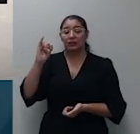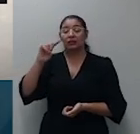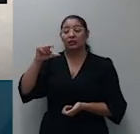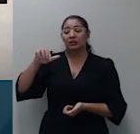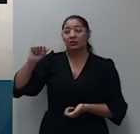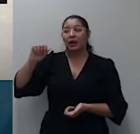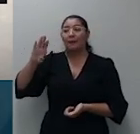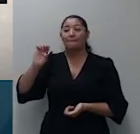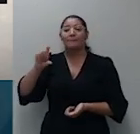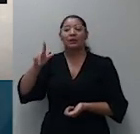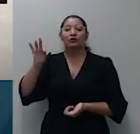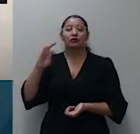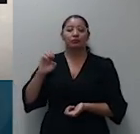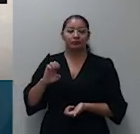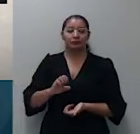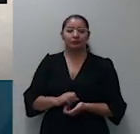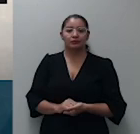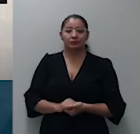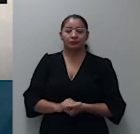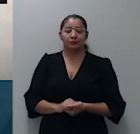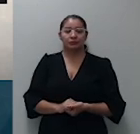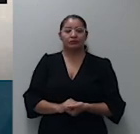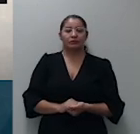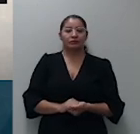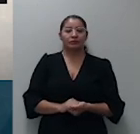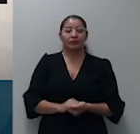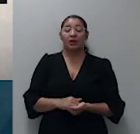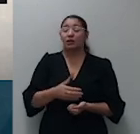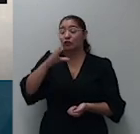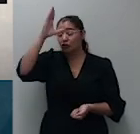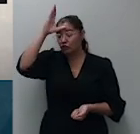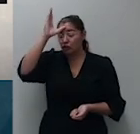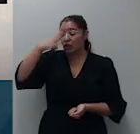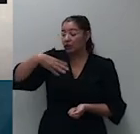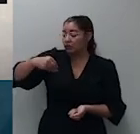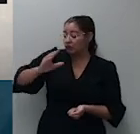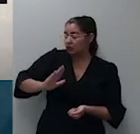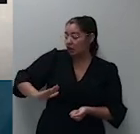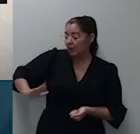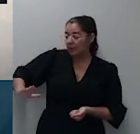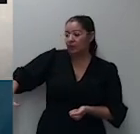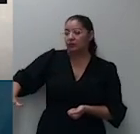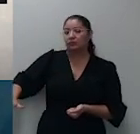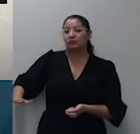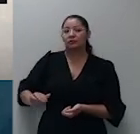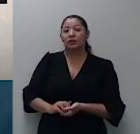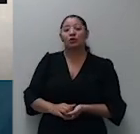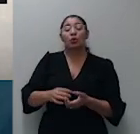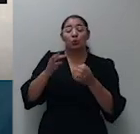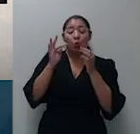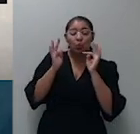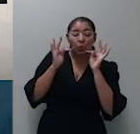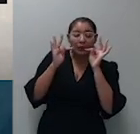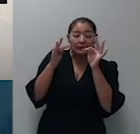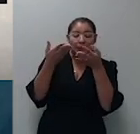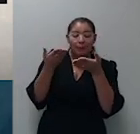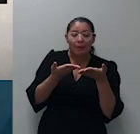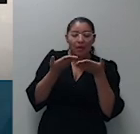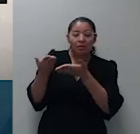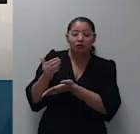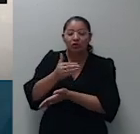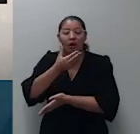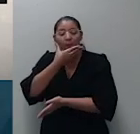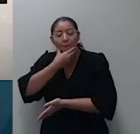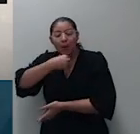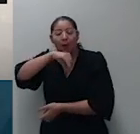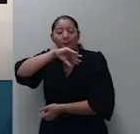tia dos menores por expressa disposição testamentária ocorreu isso e e que o